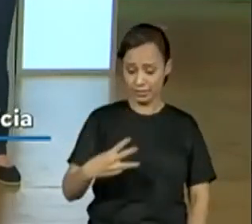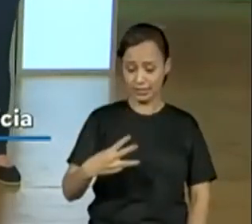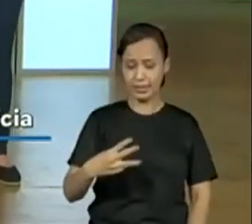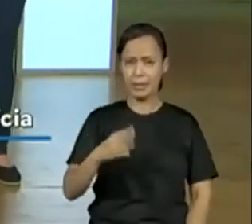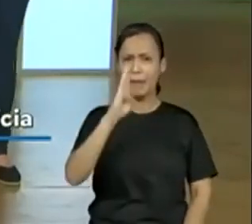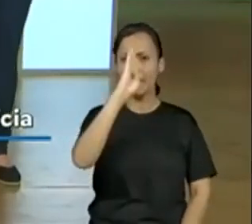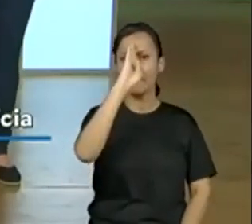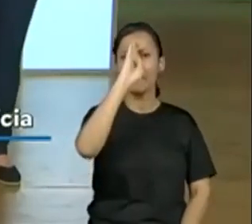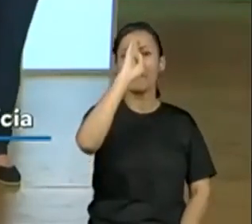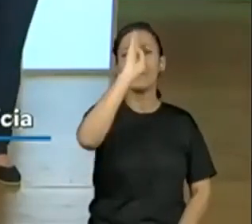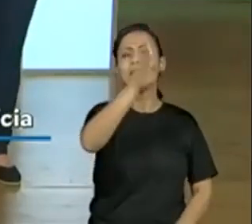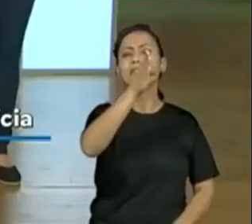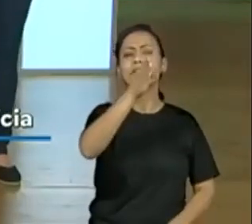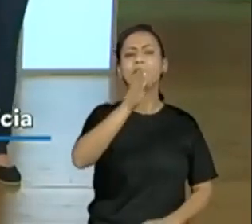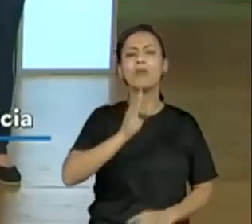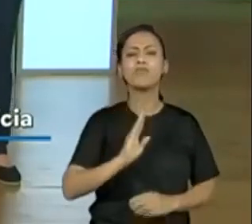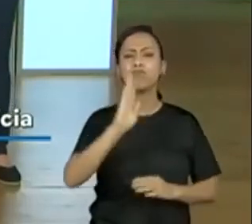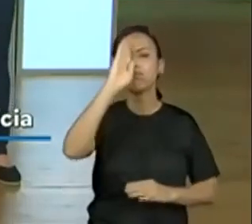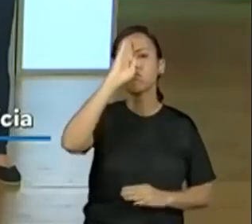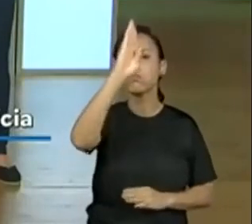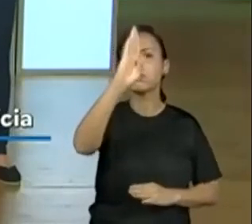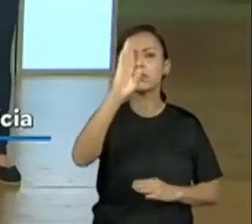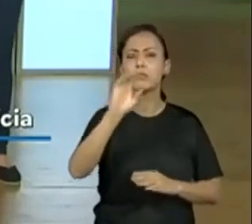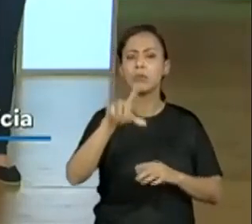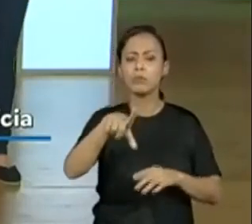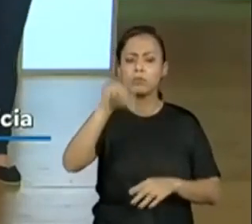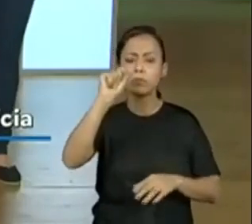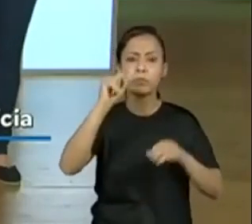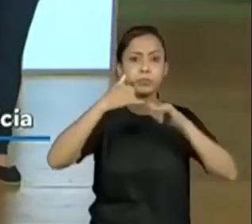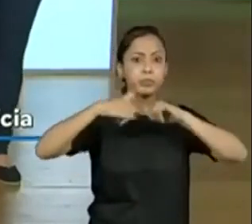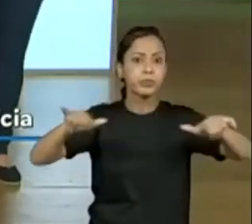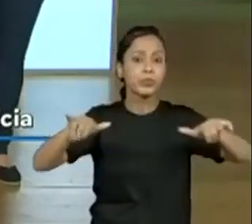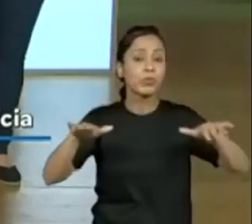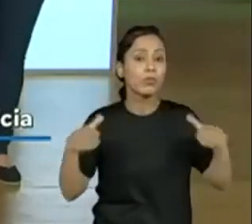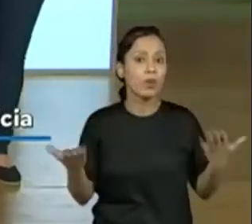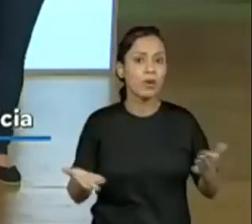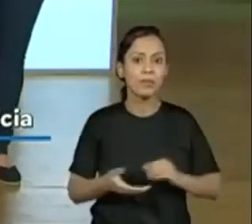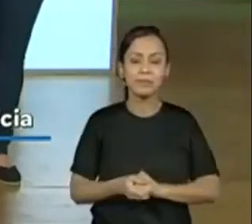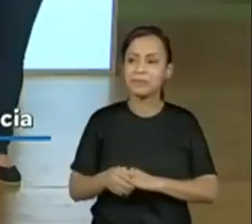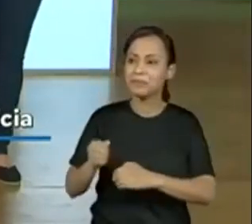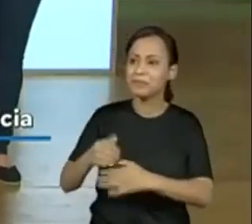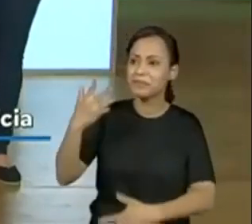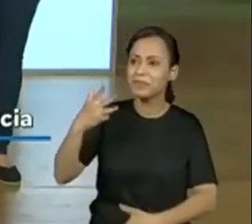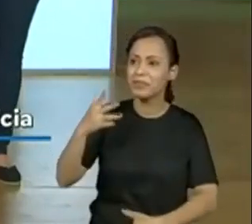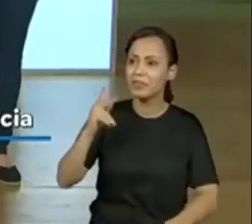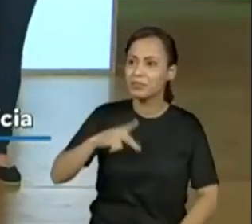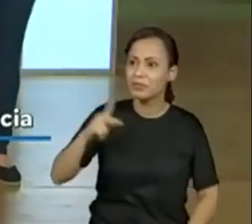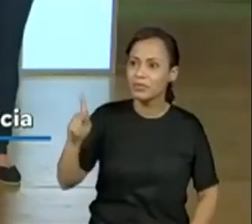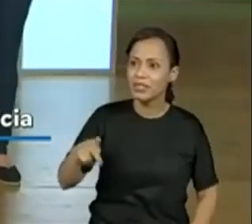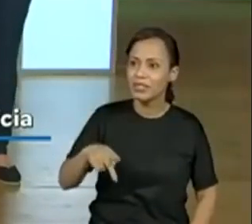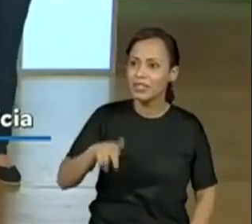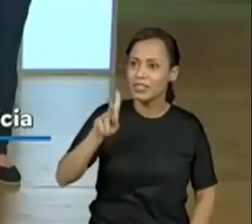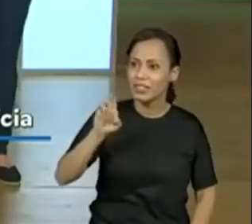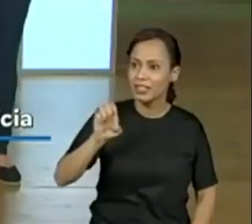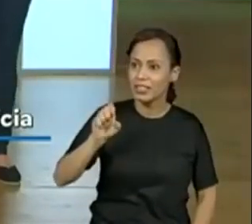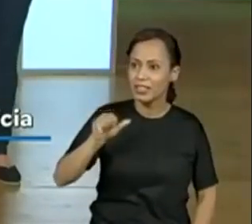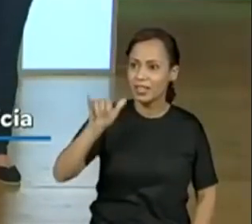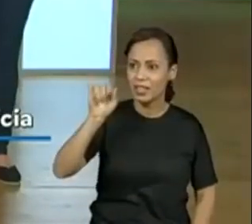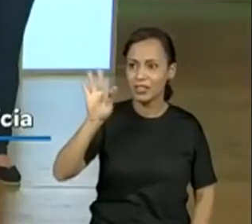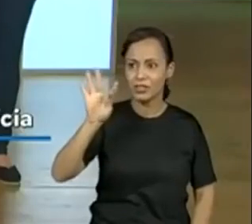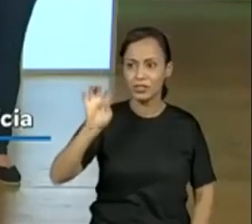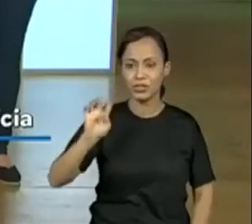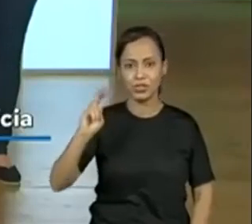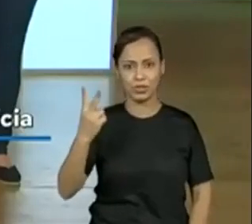poder destacar aqui no texto o olho da notícia. a professora Kate colocou que é um destaque da notícia. Um